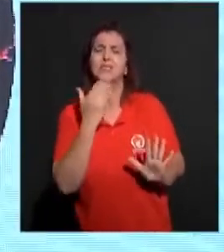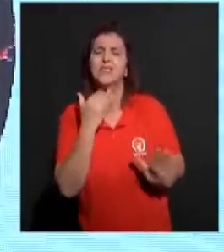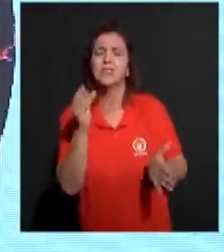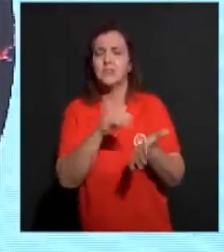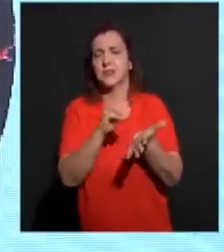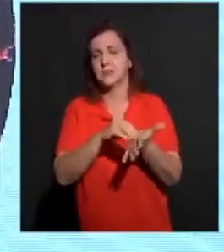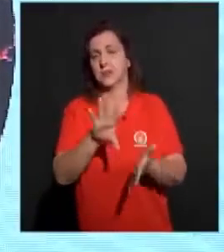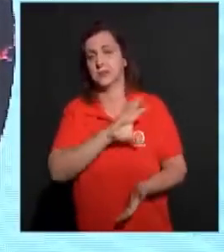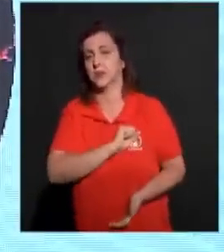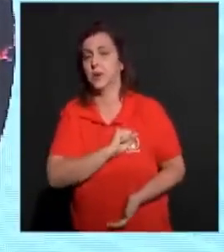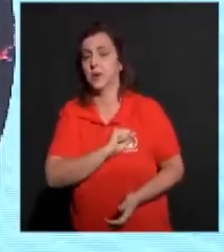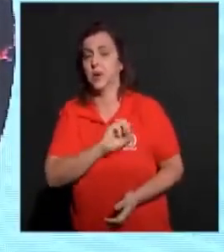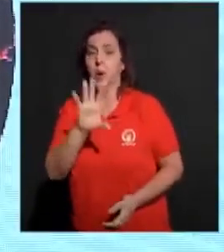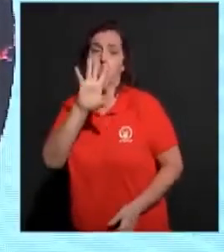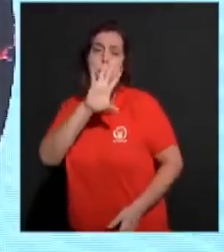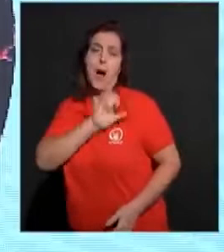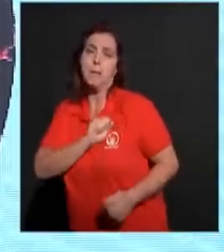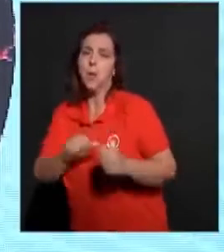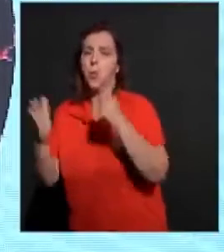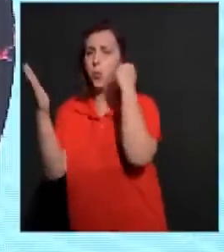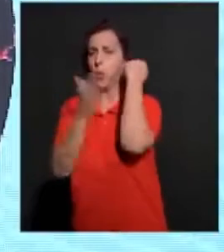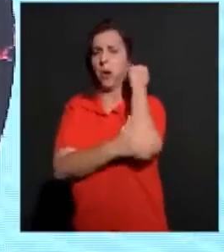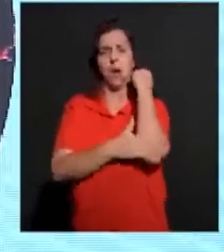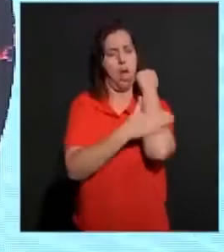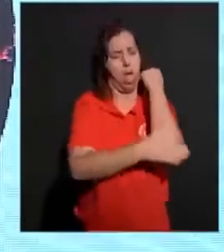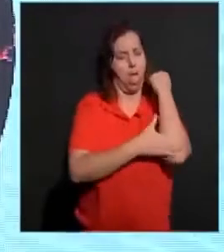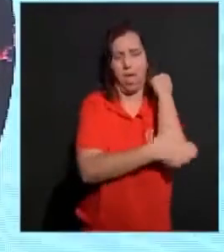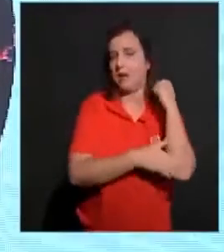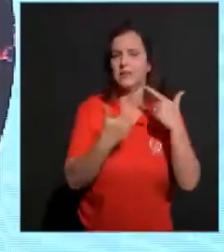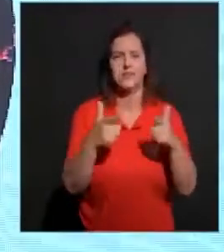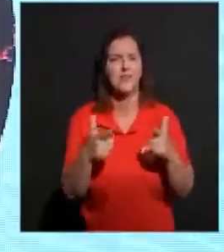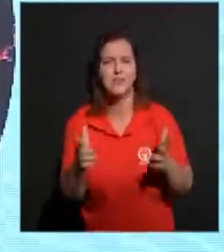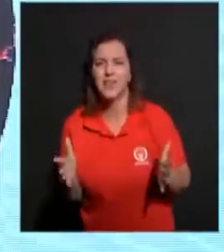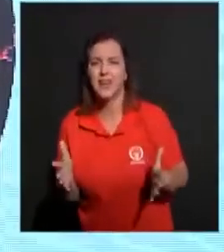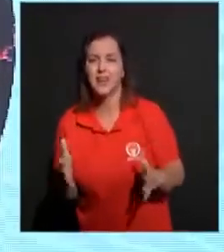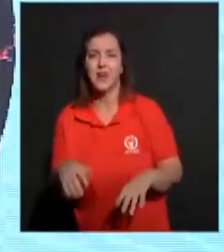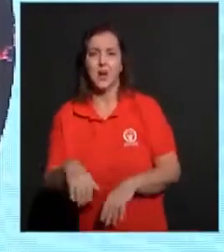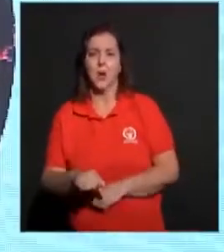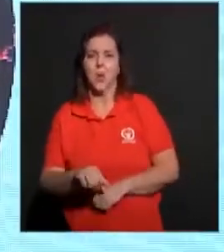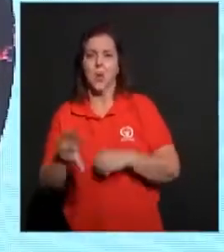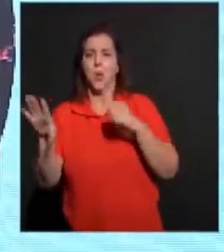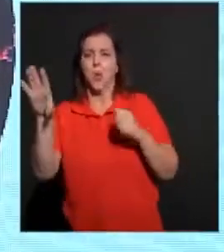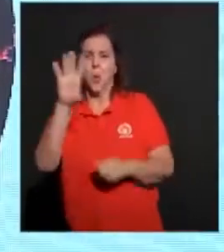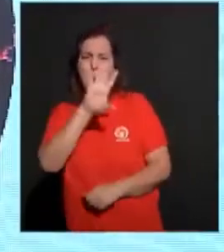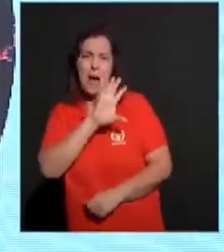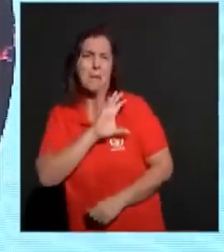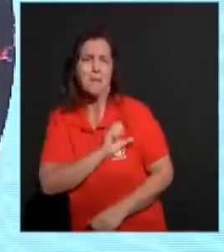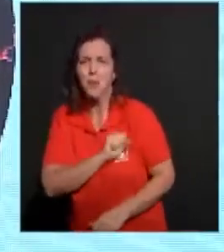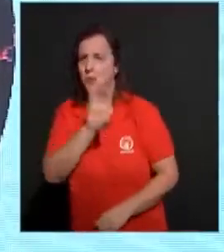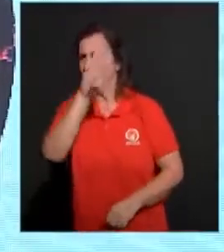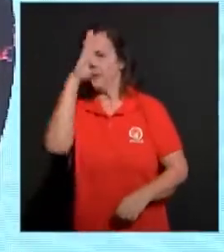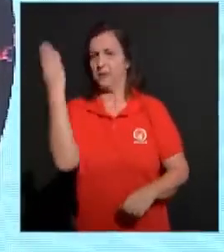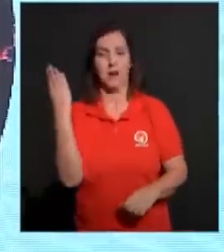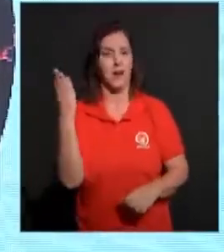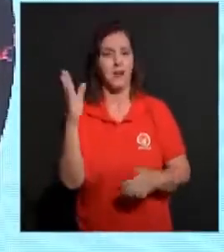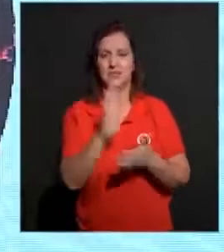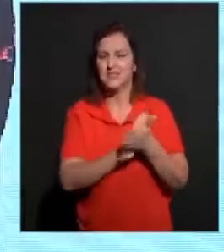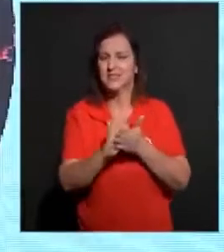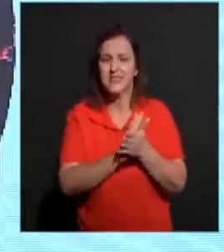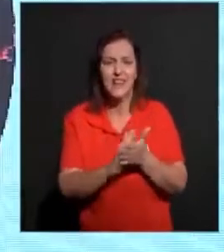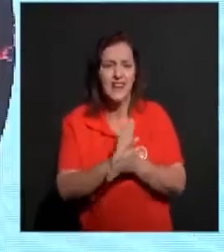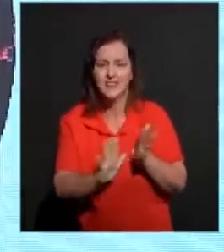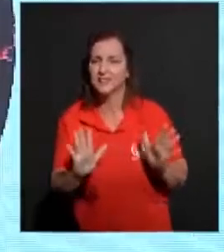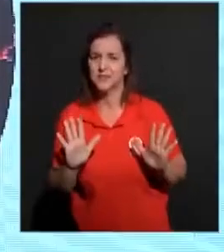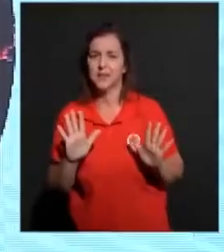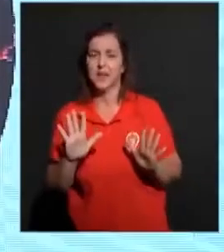benigno. O amor não é invejoso, o amor não trata com leviandade, não se insoberbece, não se porta com